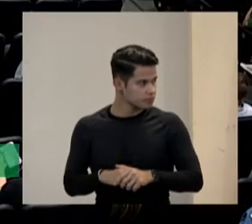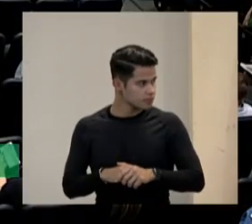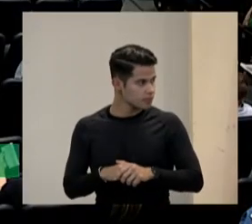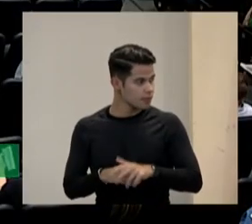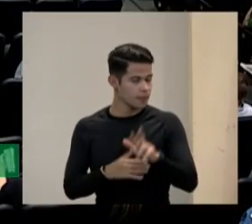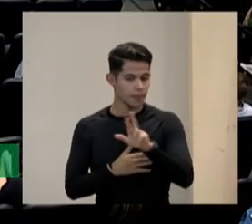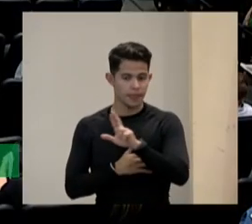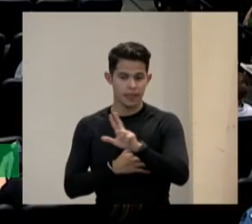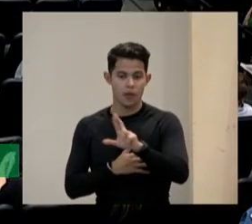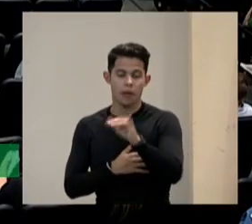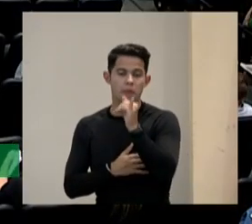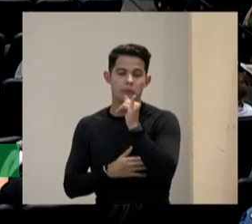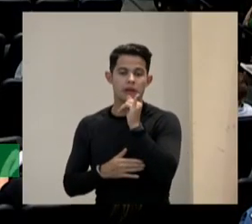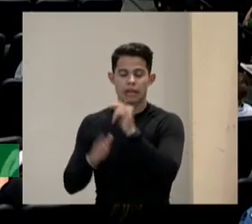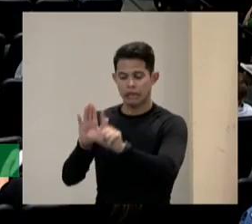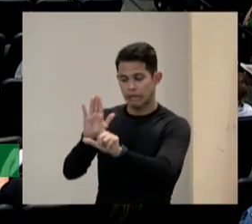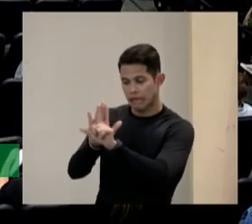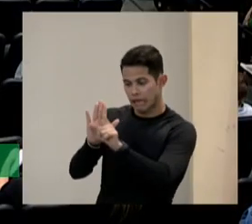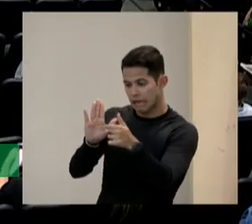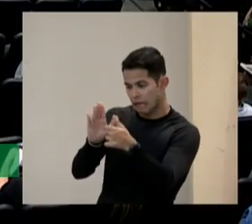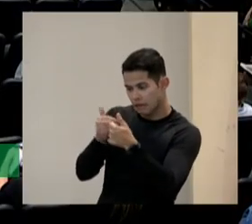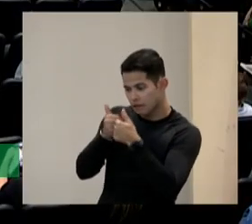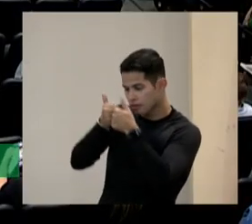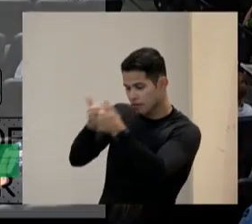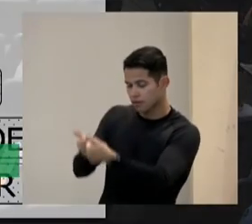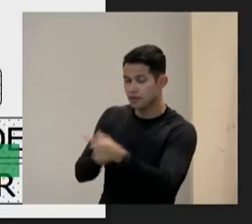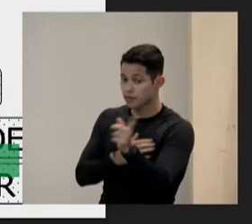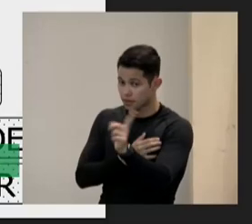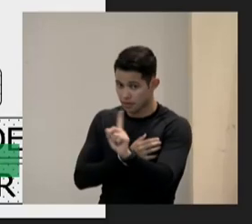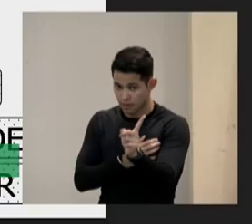apenas por legislação sino por